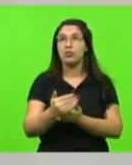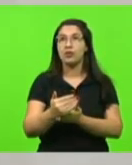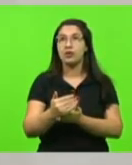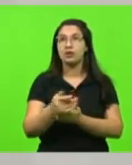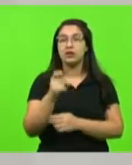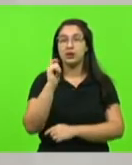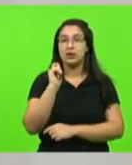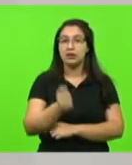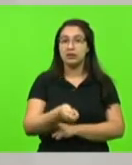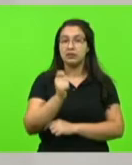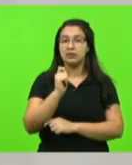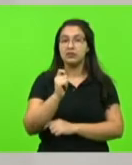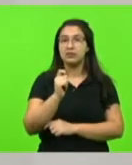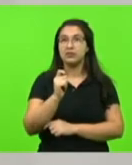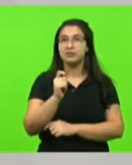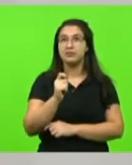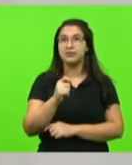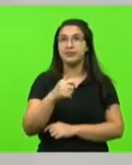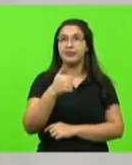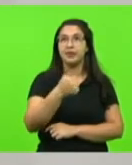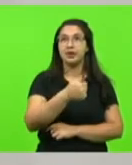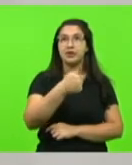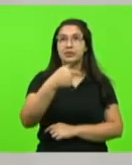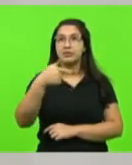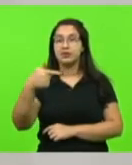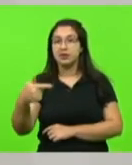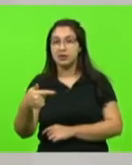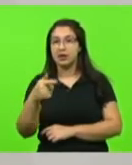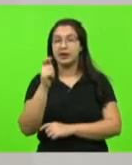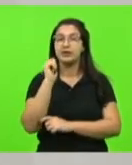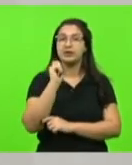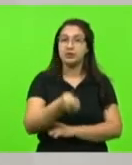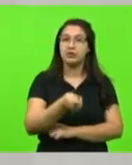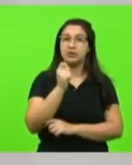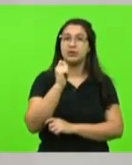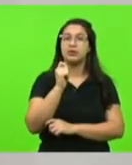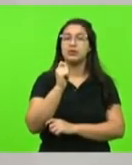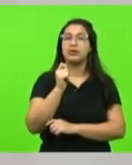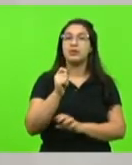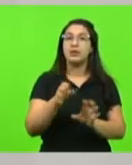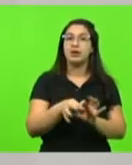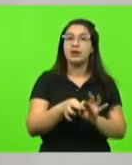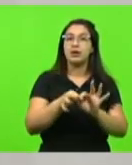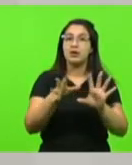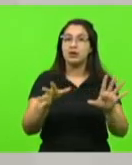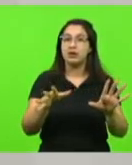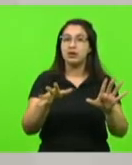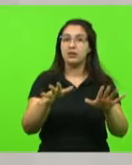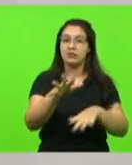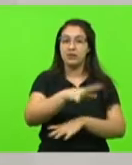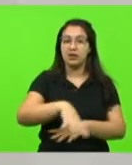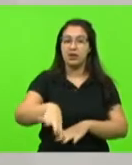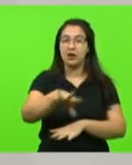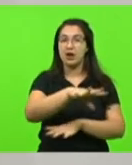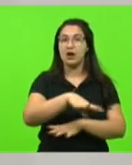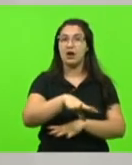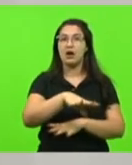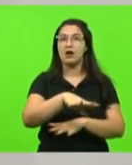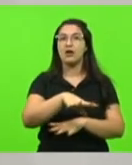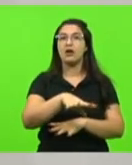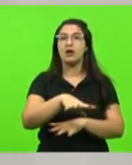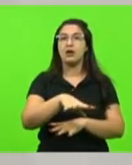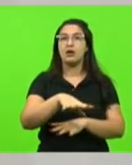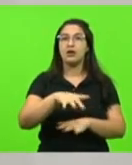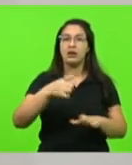a 17ª rodada de leilões para a concessão de áreas de exploração de petróleo e gás